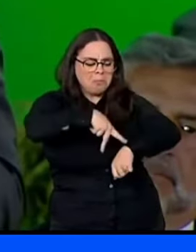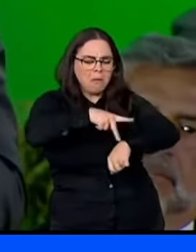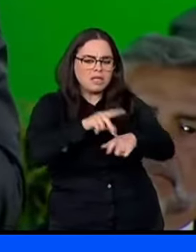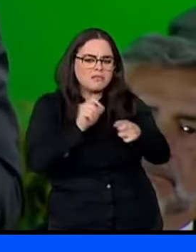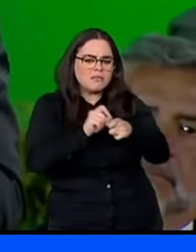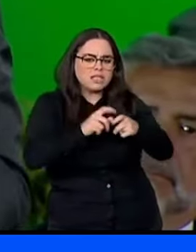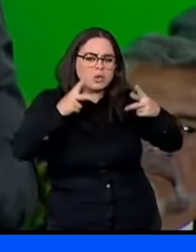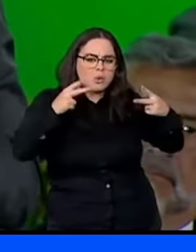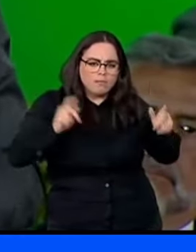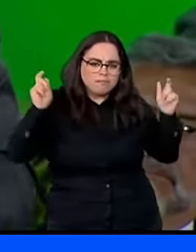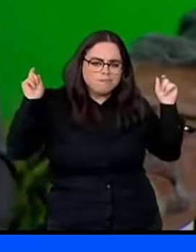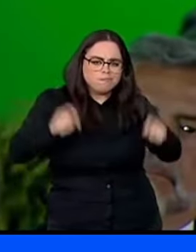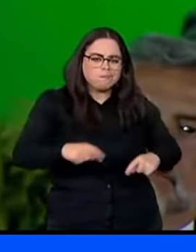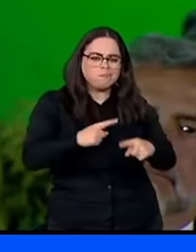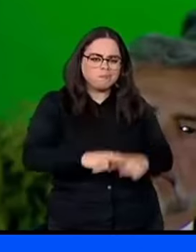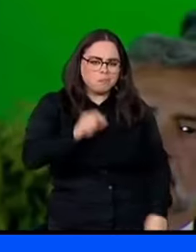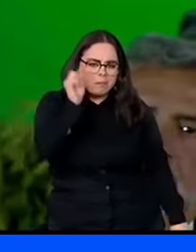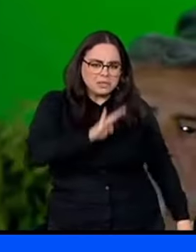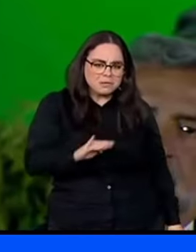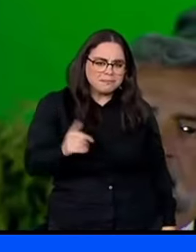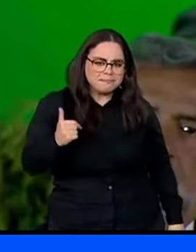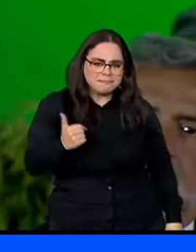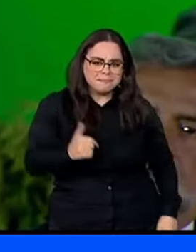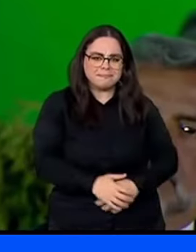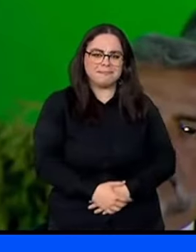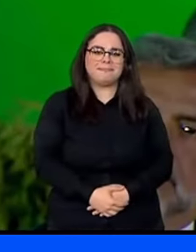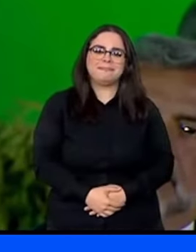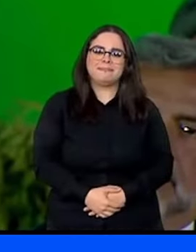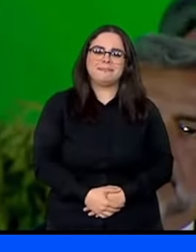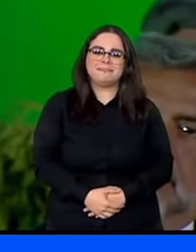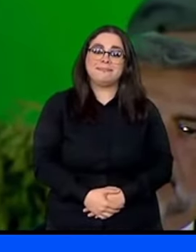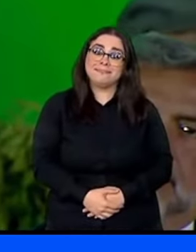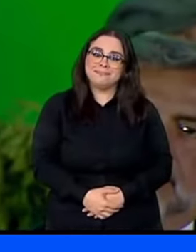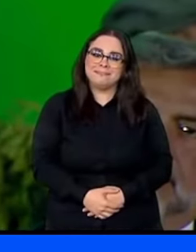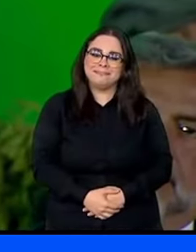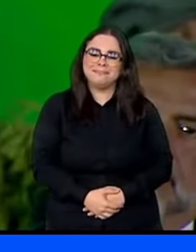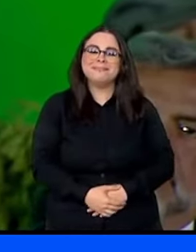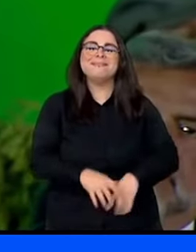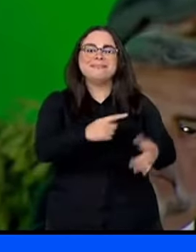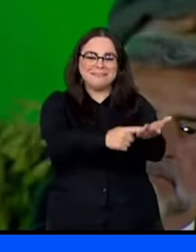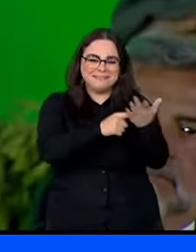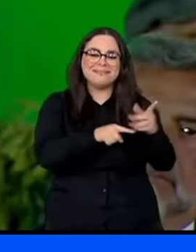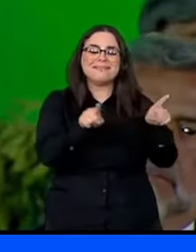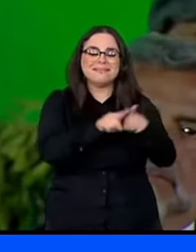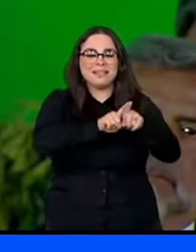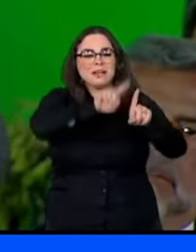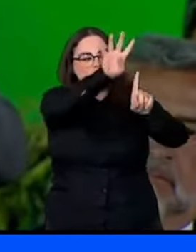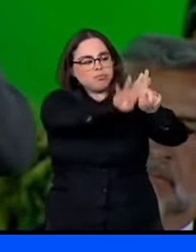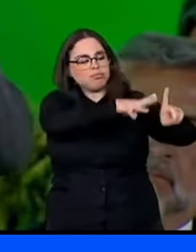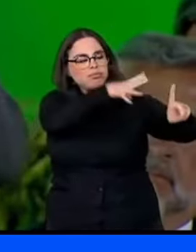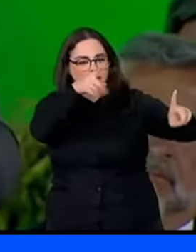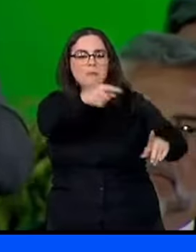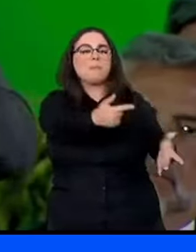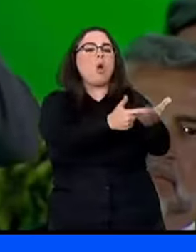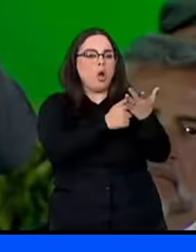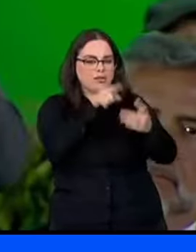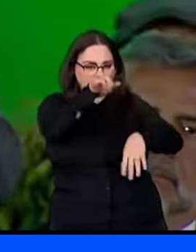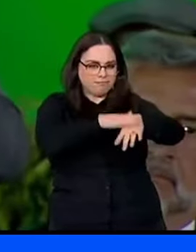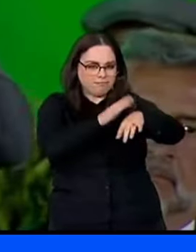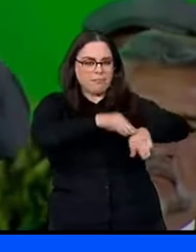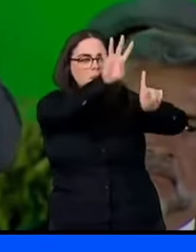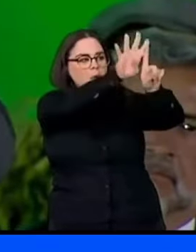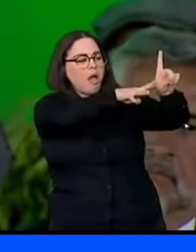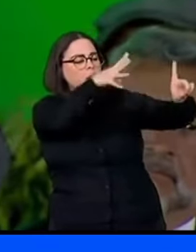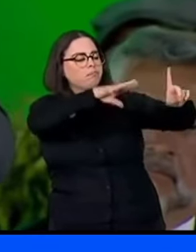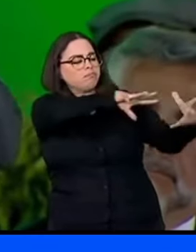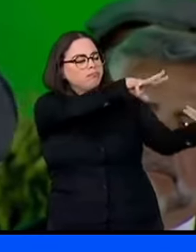mundo Que tem condições de competir com o Brasil? Me mostre Pega o mapa do mundo Chega em casa hoje Olhe Qual